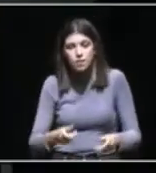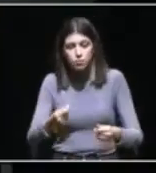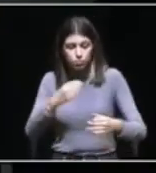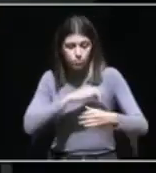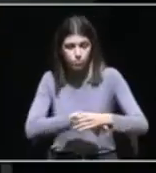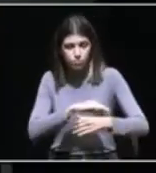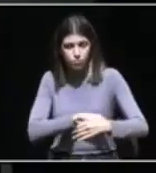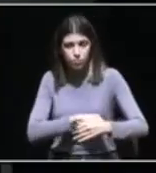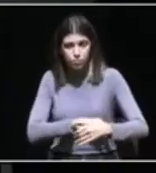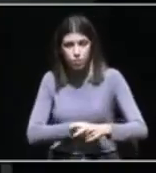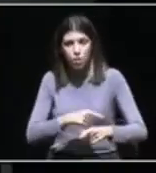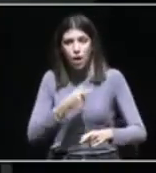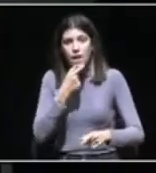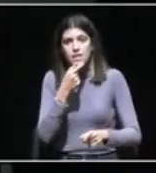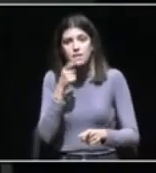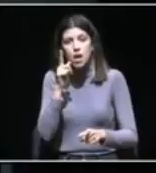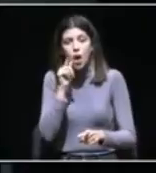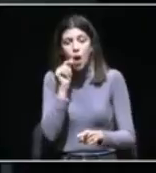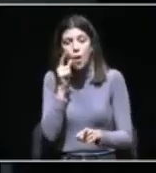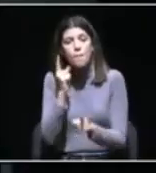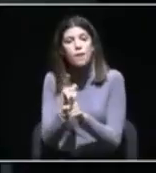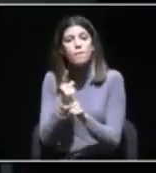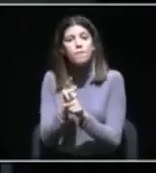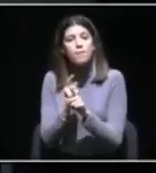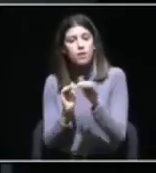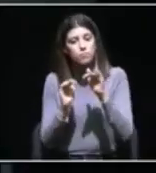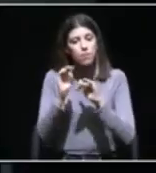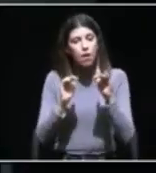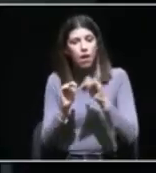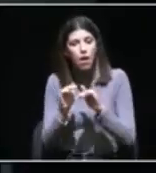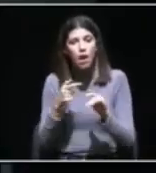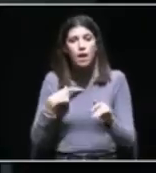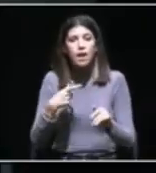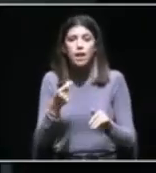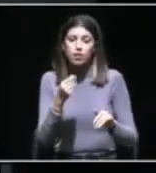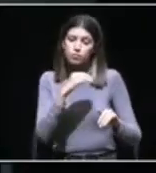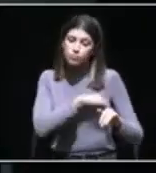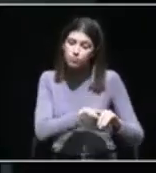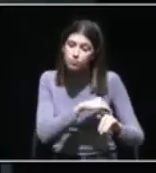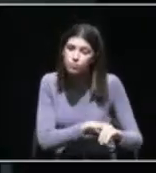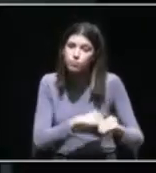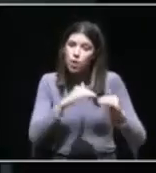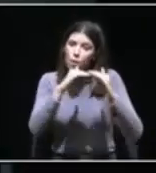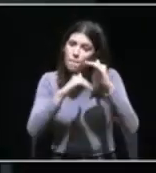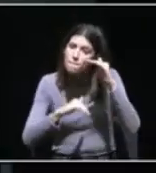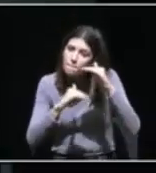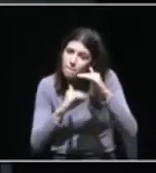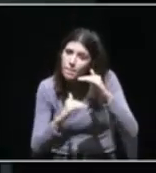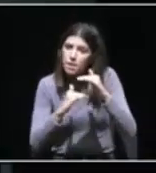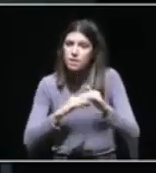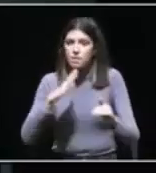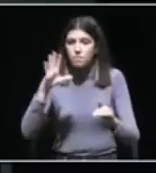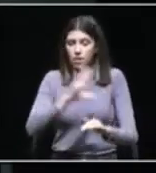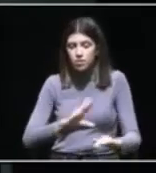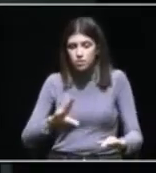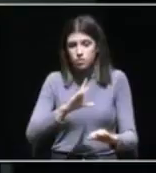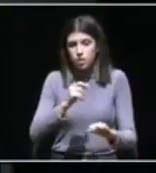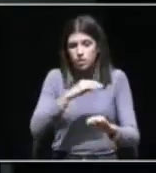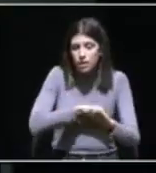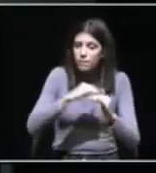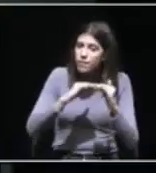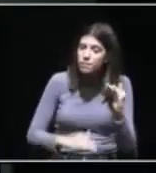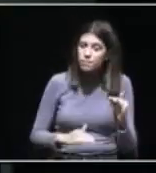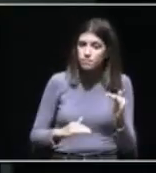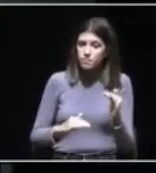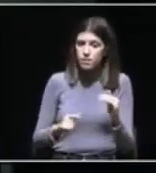qualificações. São também elas que maioritariamente recebem o salário mínimo nacional e as pensões mais baixas. A garantia da